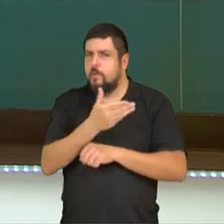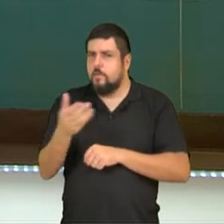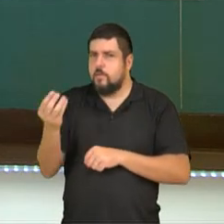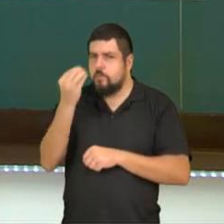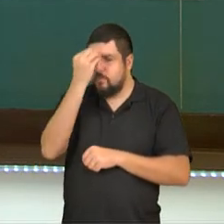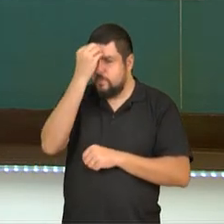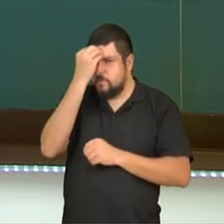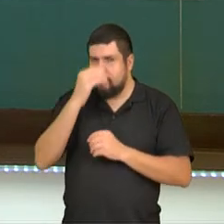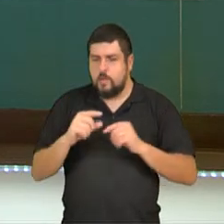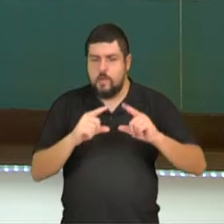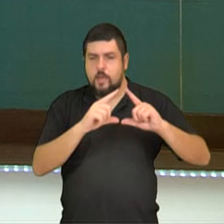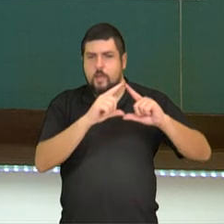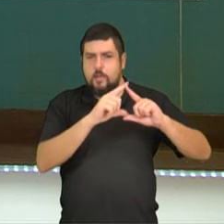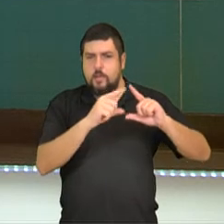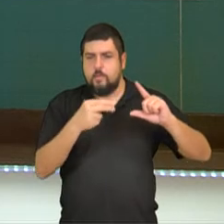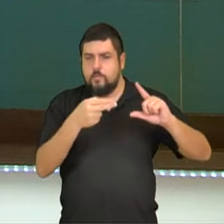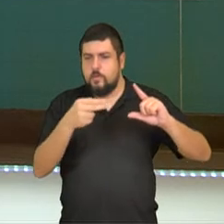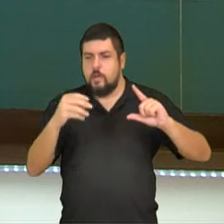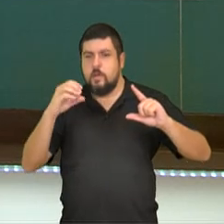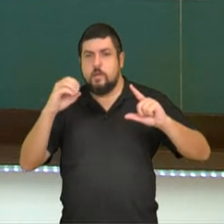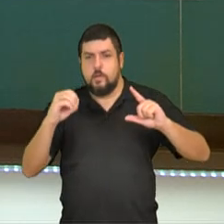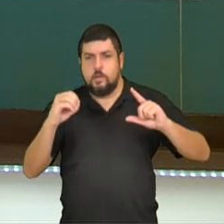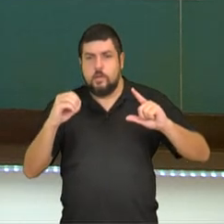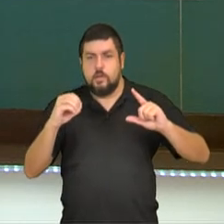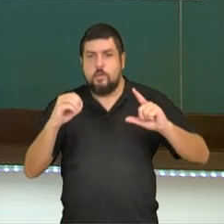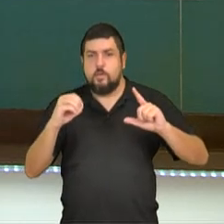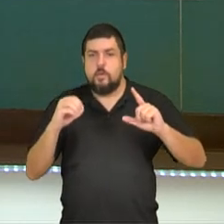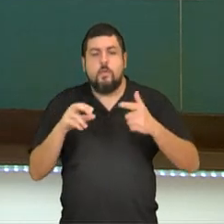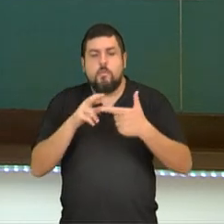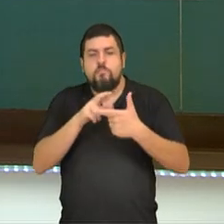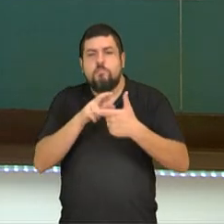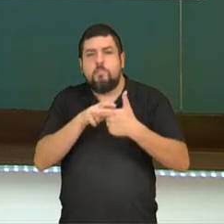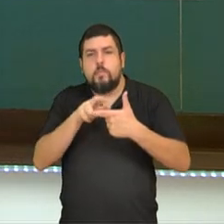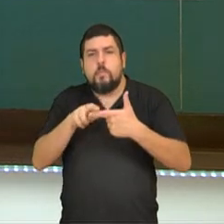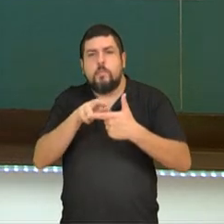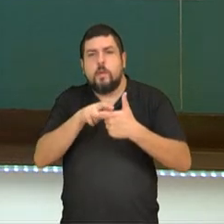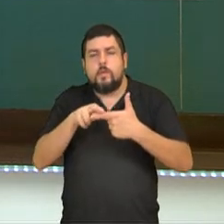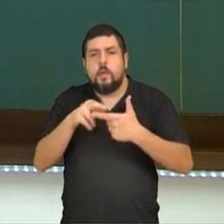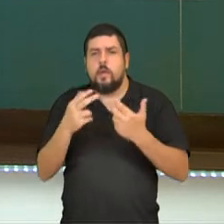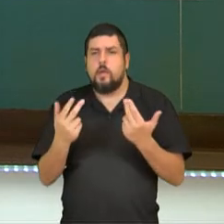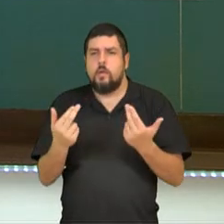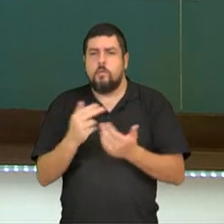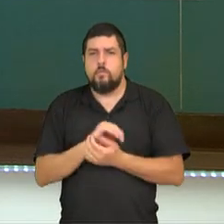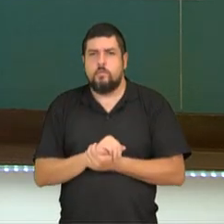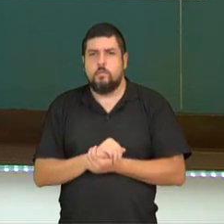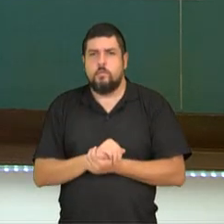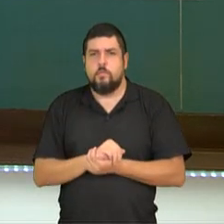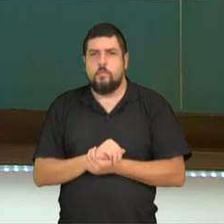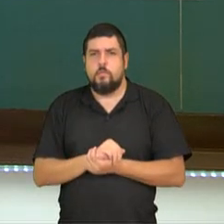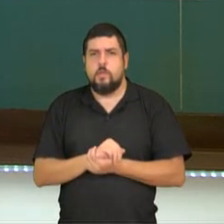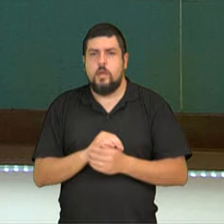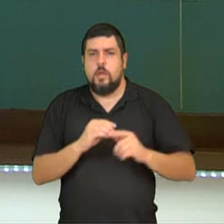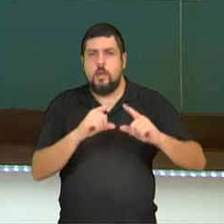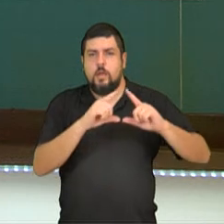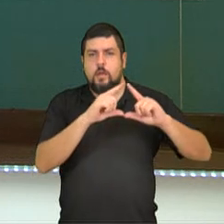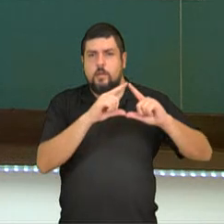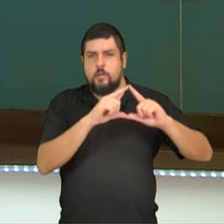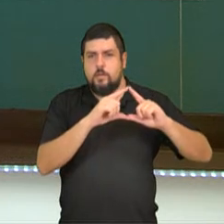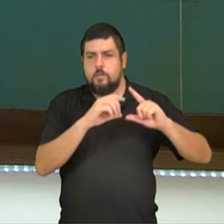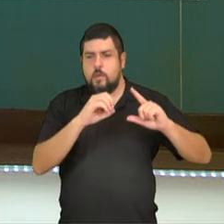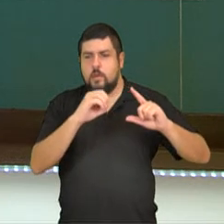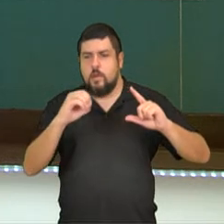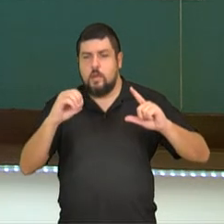Delta igual a zero, a função possui raízes iguais. Então, muita atenção, delta maior do que zero, a função, né,